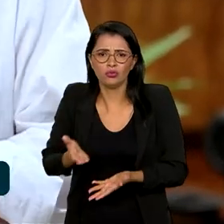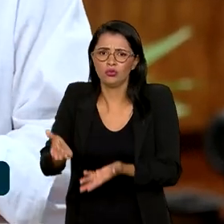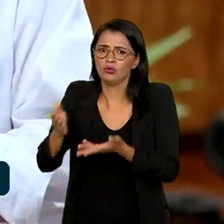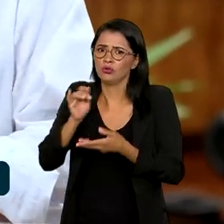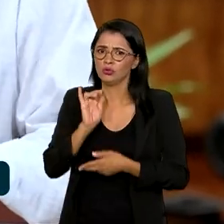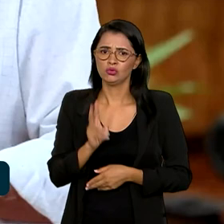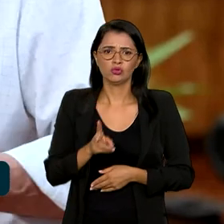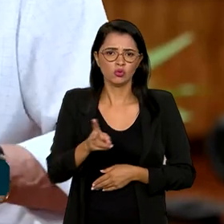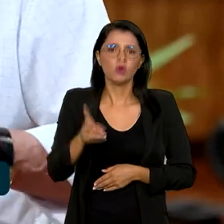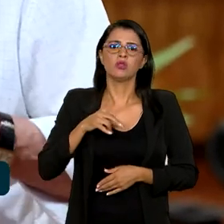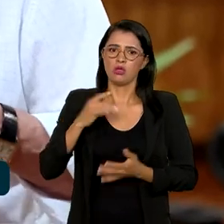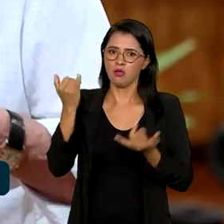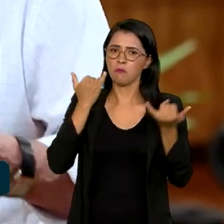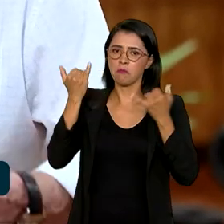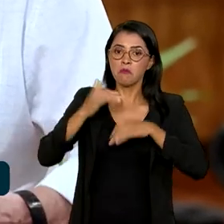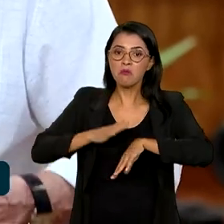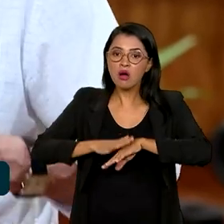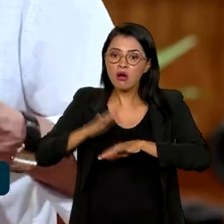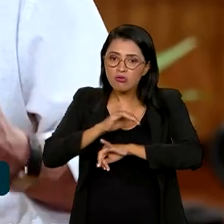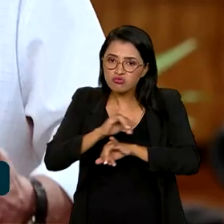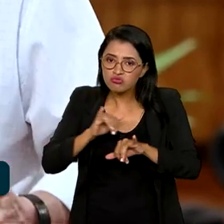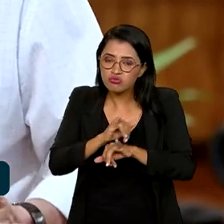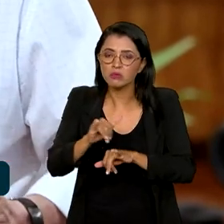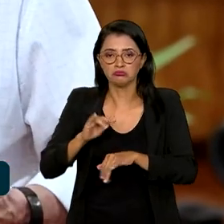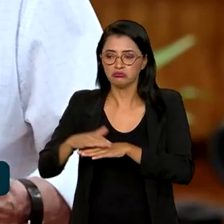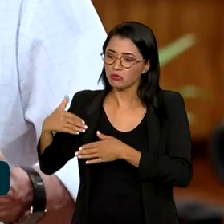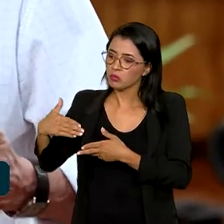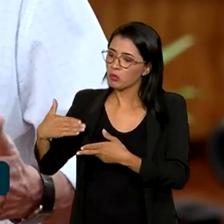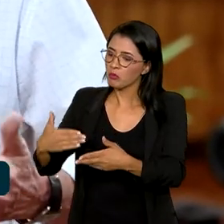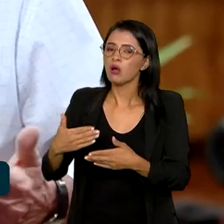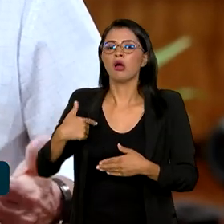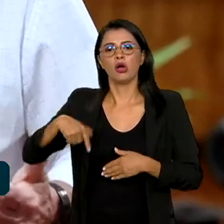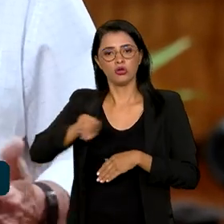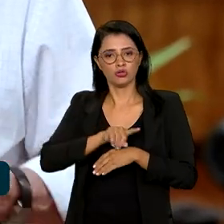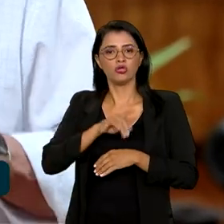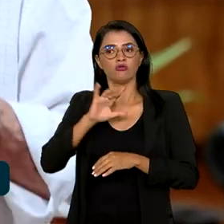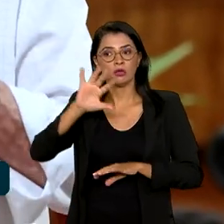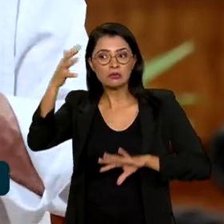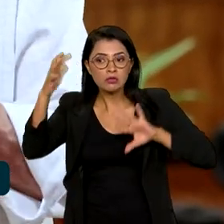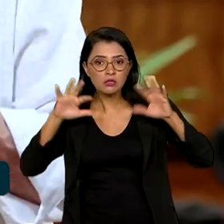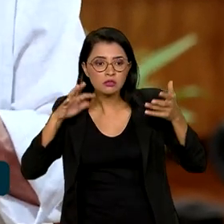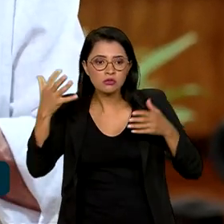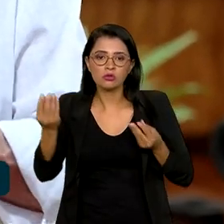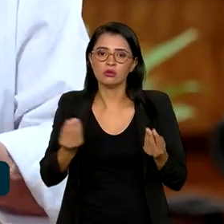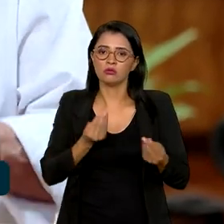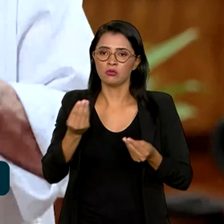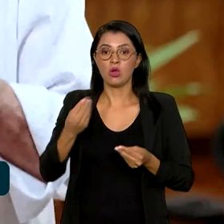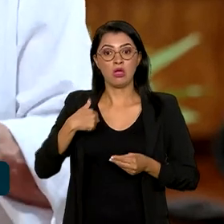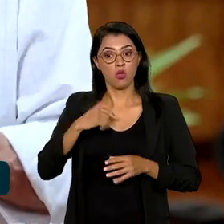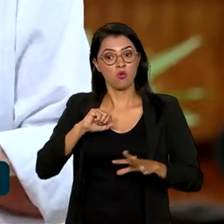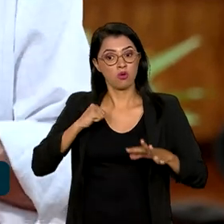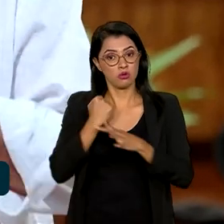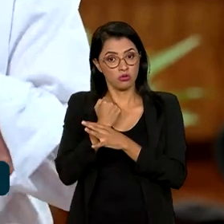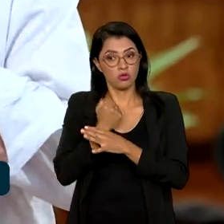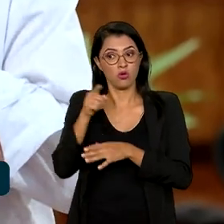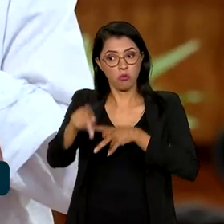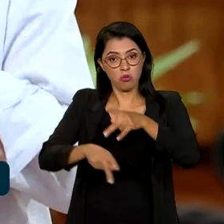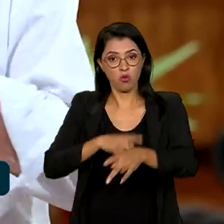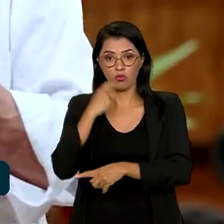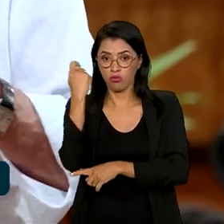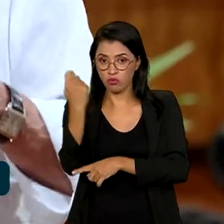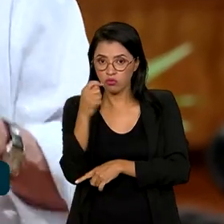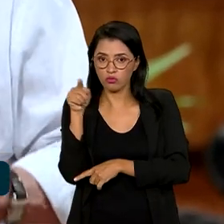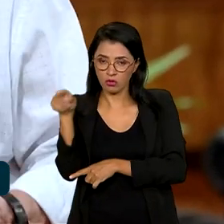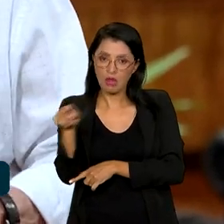muito mais informações e na medida que for acontecendo as coisas nós vamos tomando as decisões. O que eu posso garantir ao povo do Rio Grande do Sul,